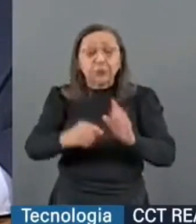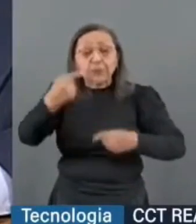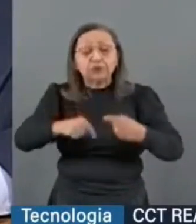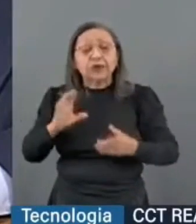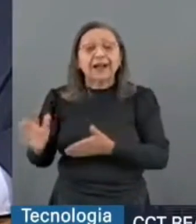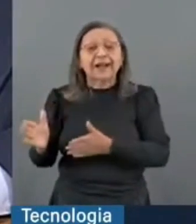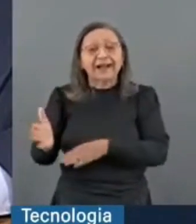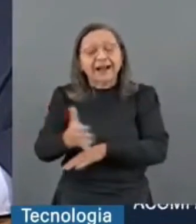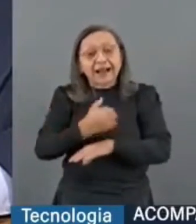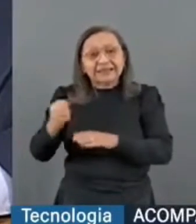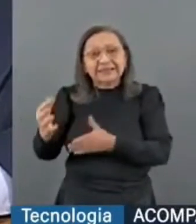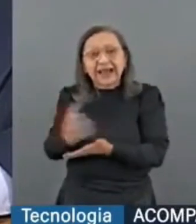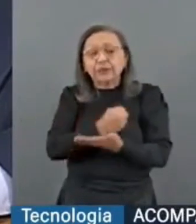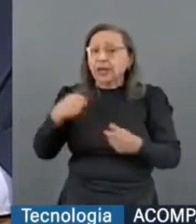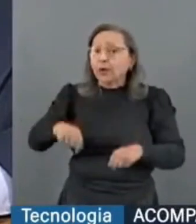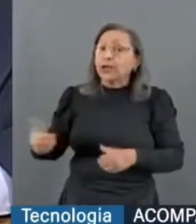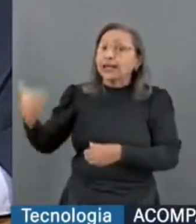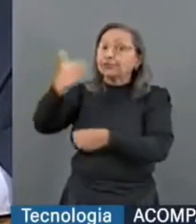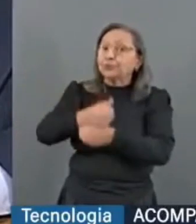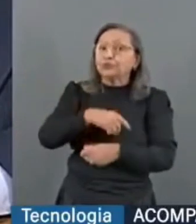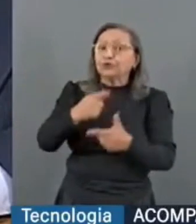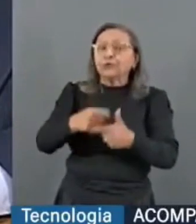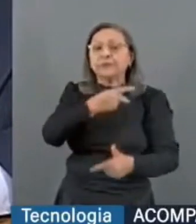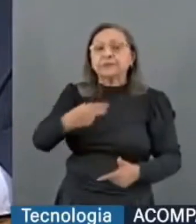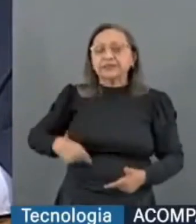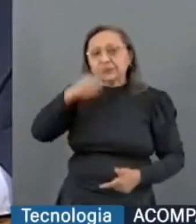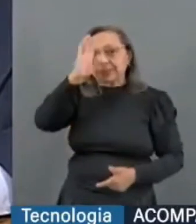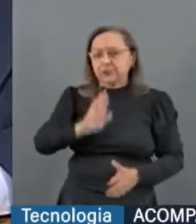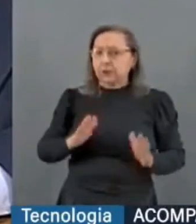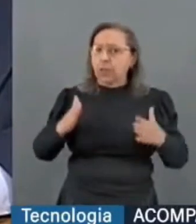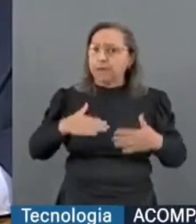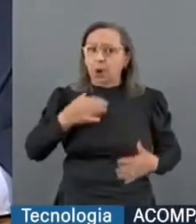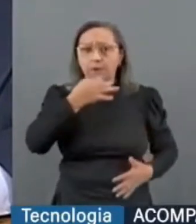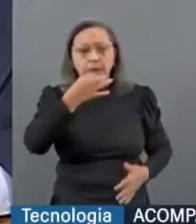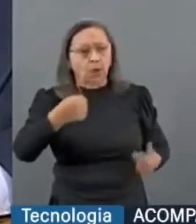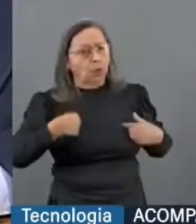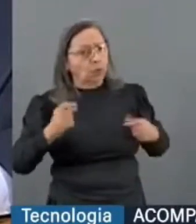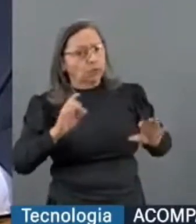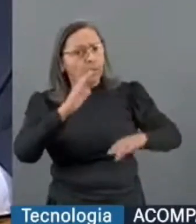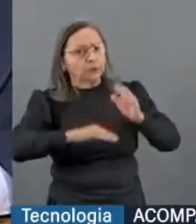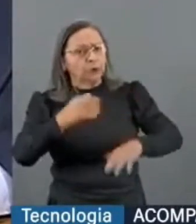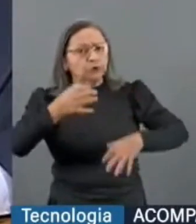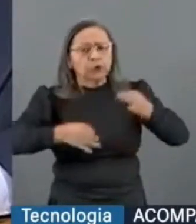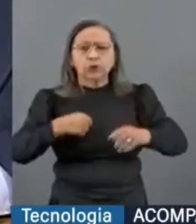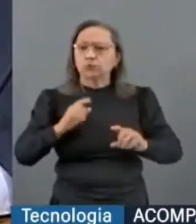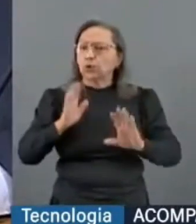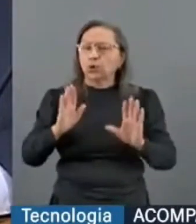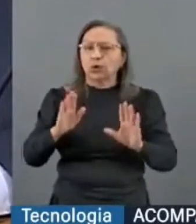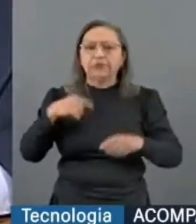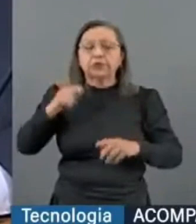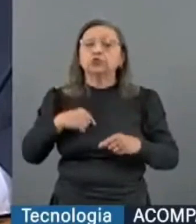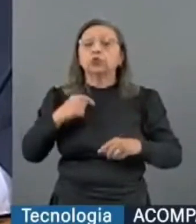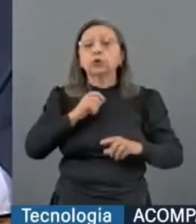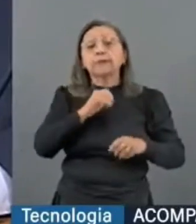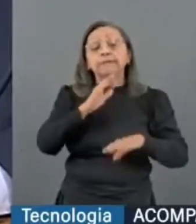e hoje é presidente da República. Então, na minha opinião, não sou jurista, não sou advogado, sou administrador de empresa. O